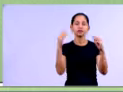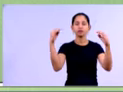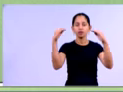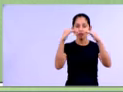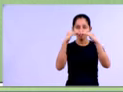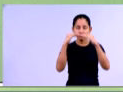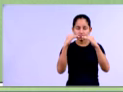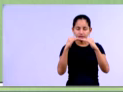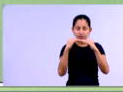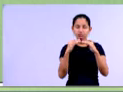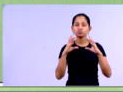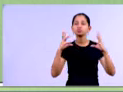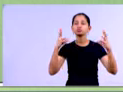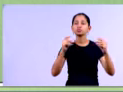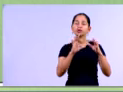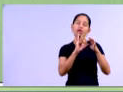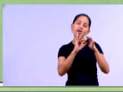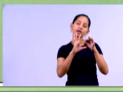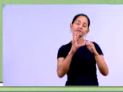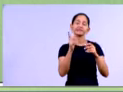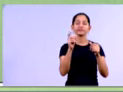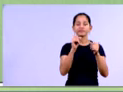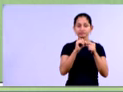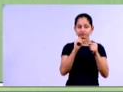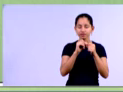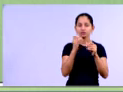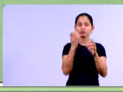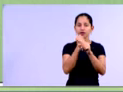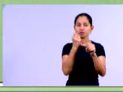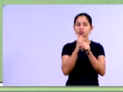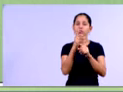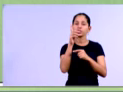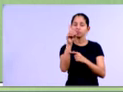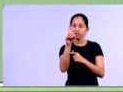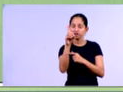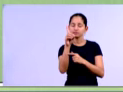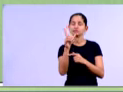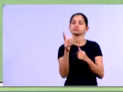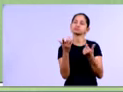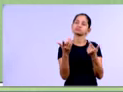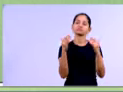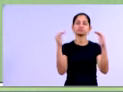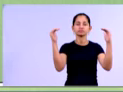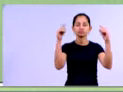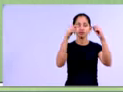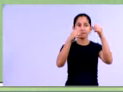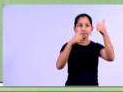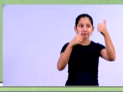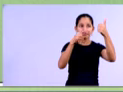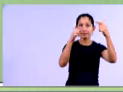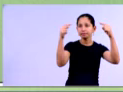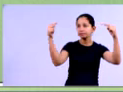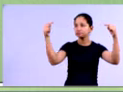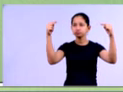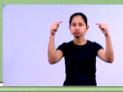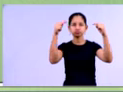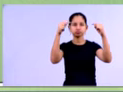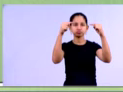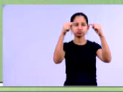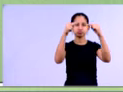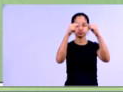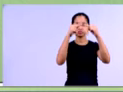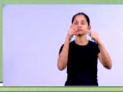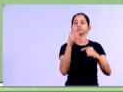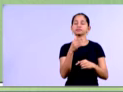então, aqui está a nossa disponibilidade, que nós acabamos de calcular, com 52,61%, ó. Então, vejamos, aumentou em